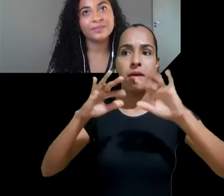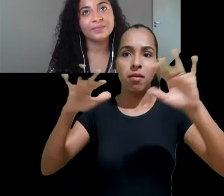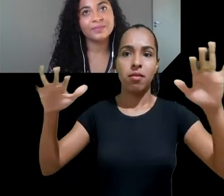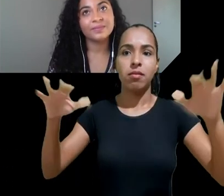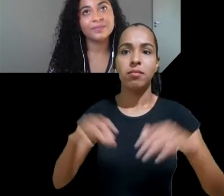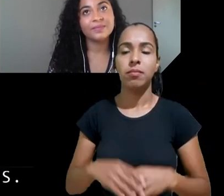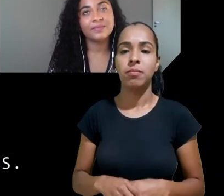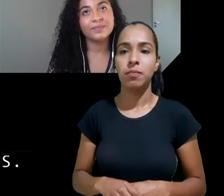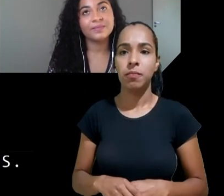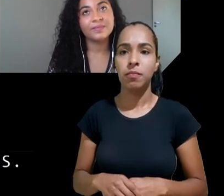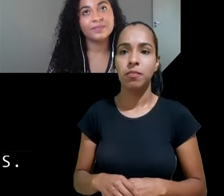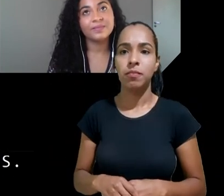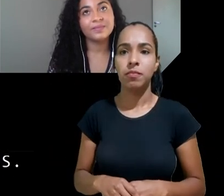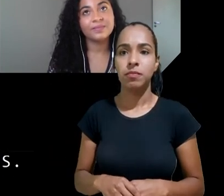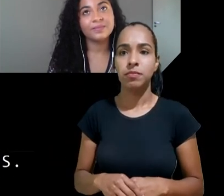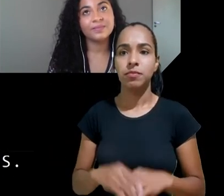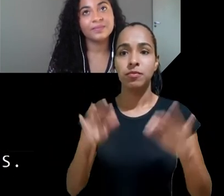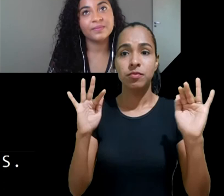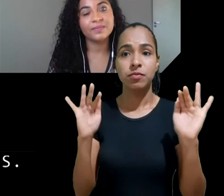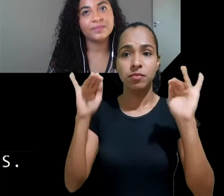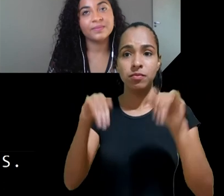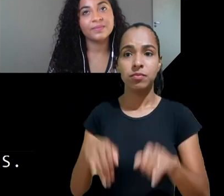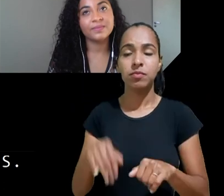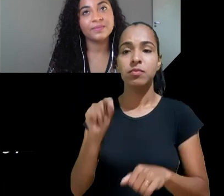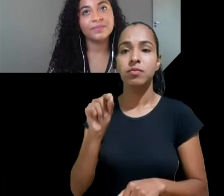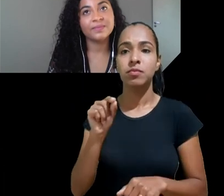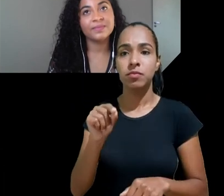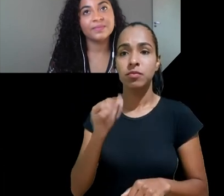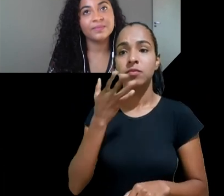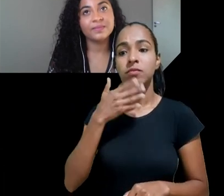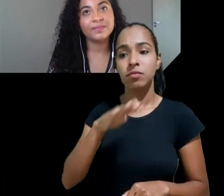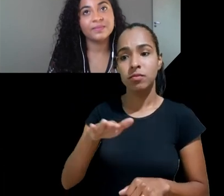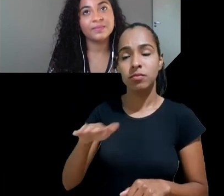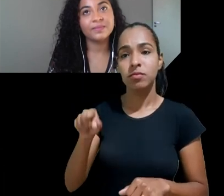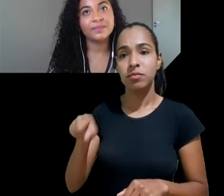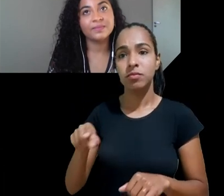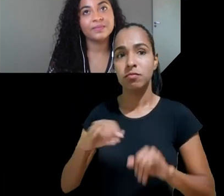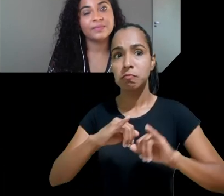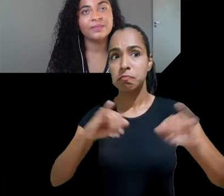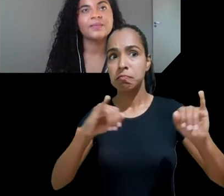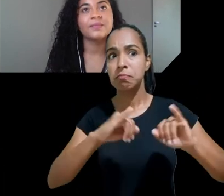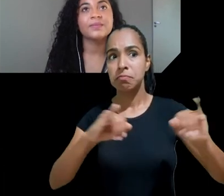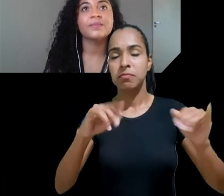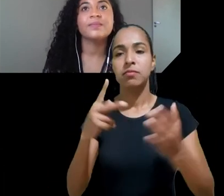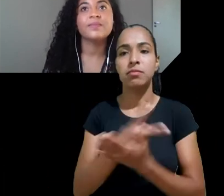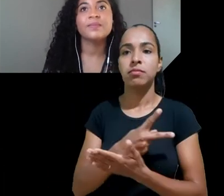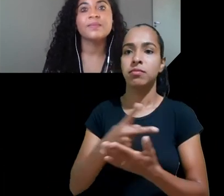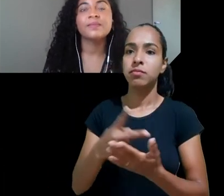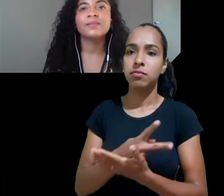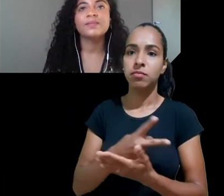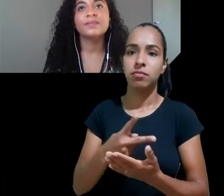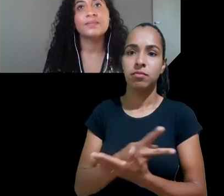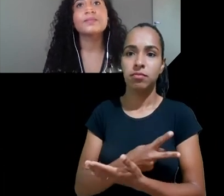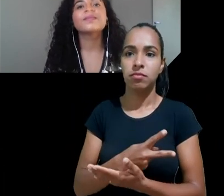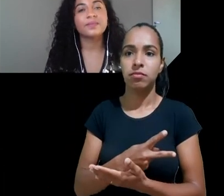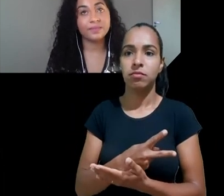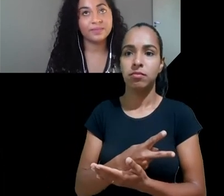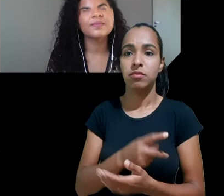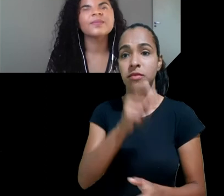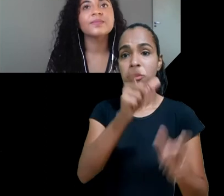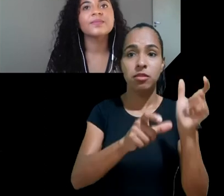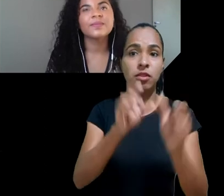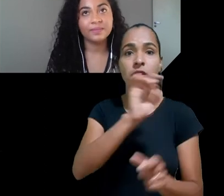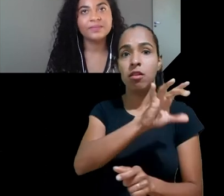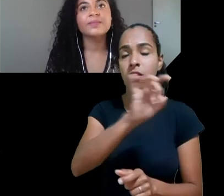saibam que a publicidade infantil é uma prática ilegal e que qualquer cidadão ou cidadã pode fazer uma denúncia lá no nosso